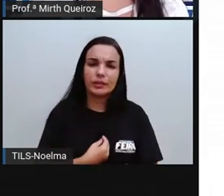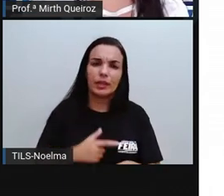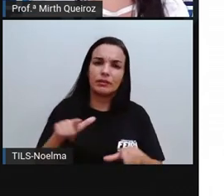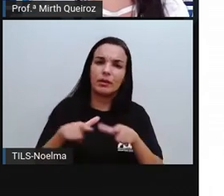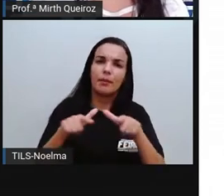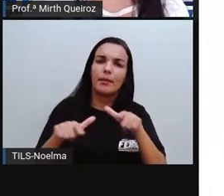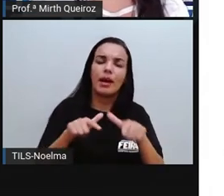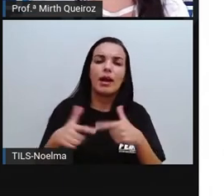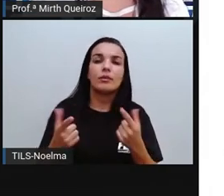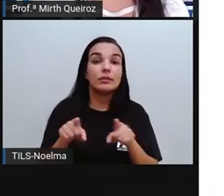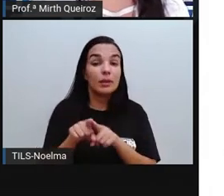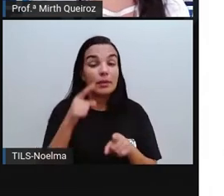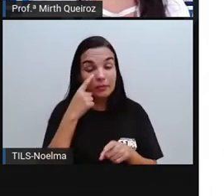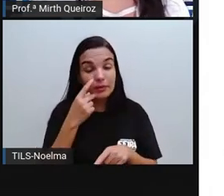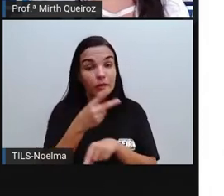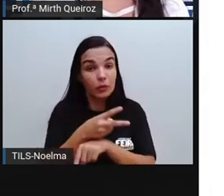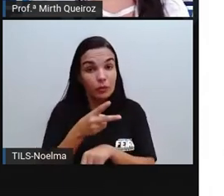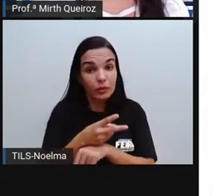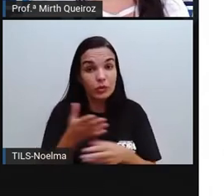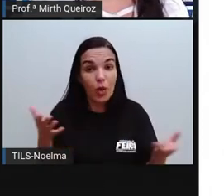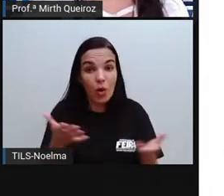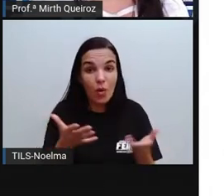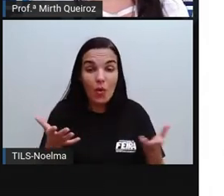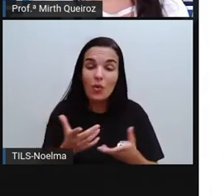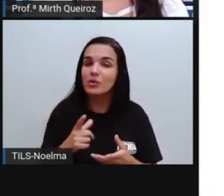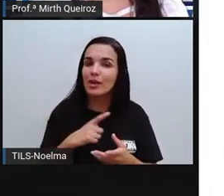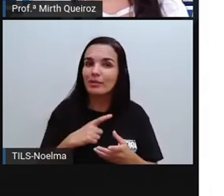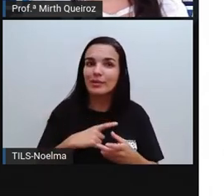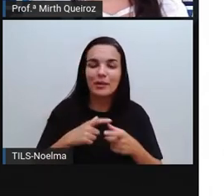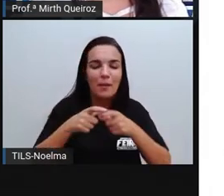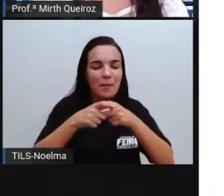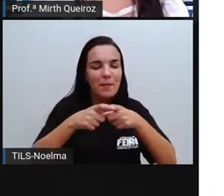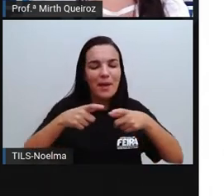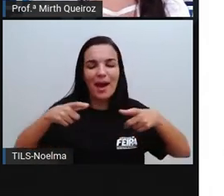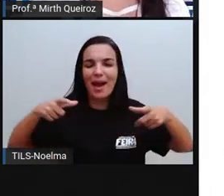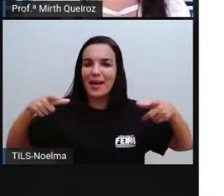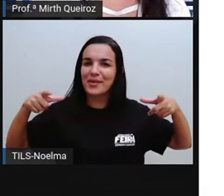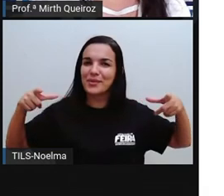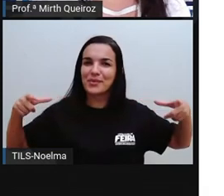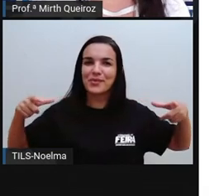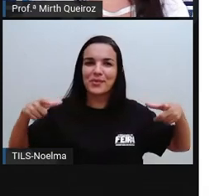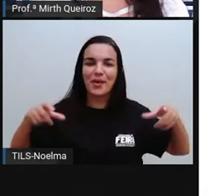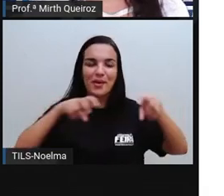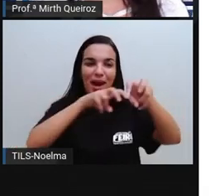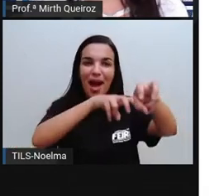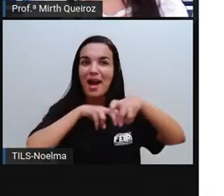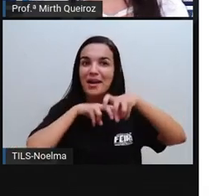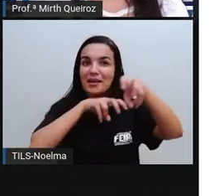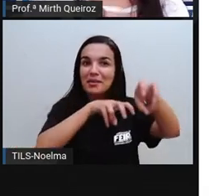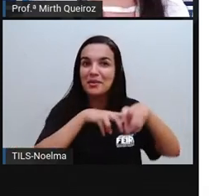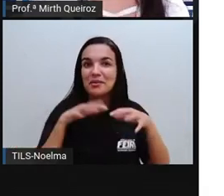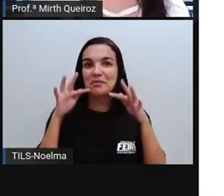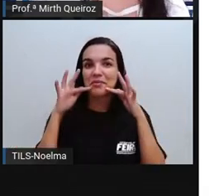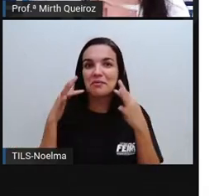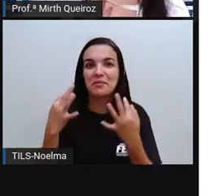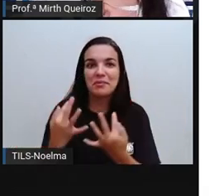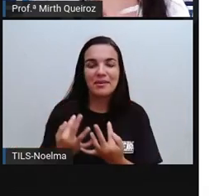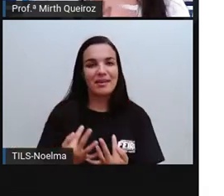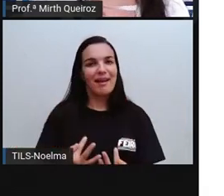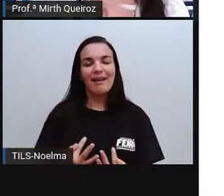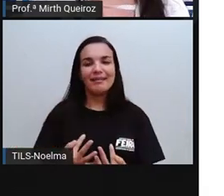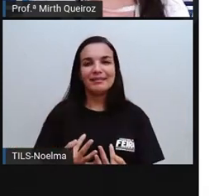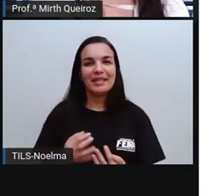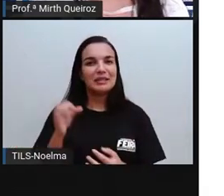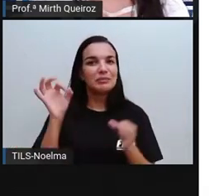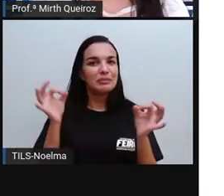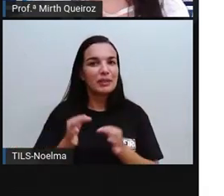A partir do vídeo vocês viram lá que hoje a gente tem uma das maiores agriculturas familiares que